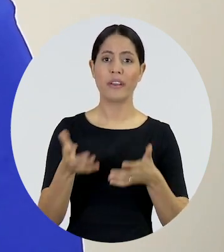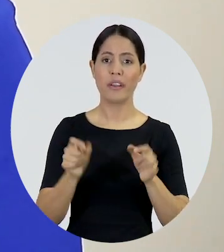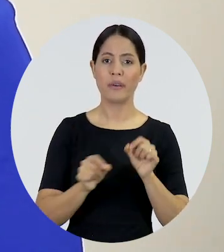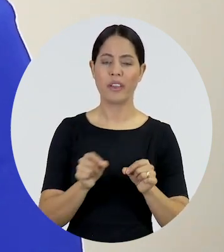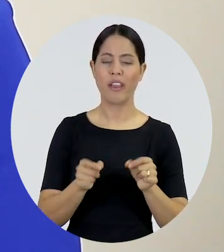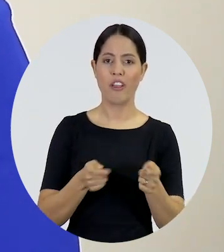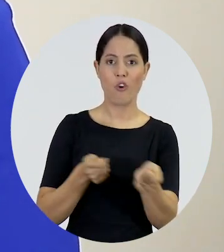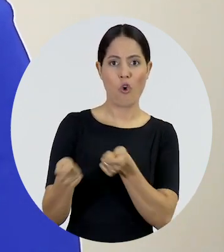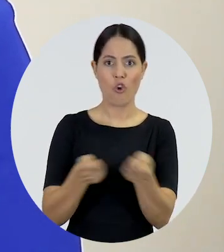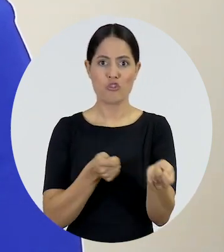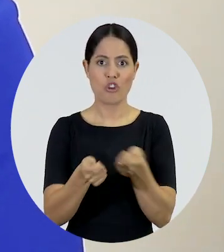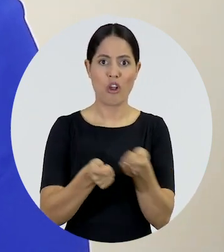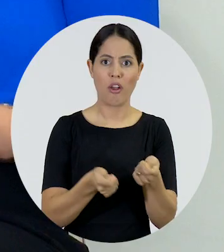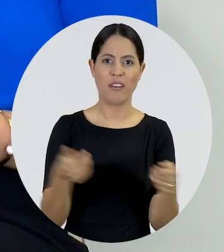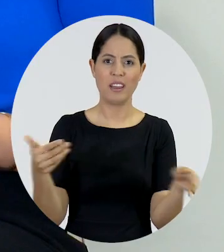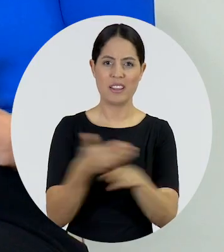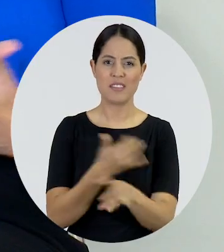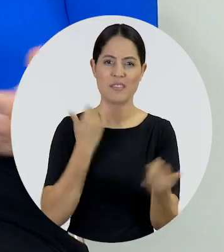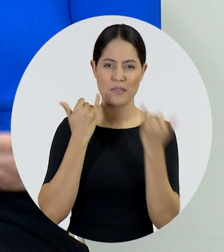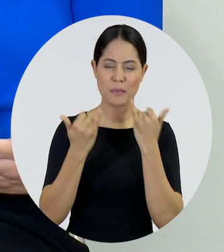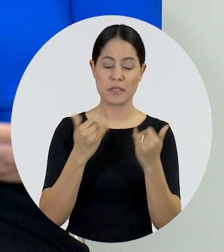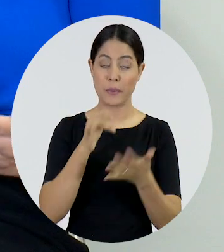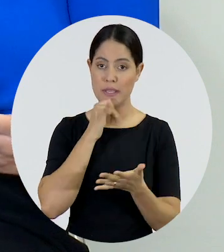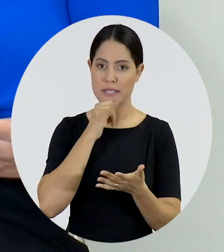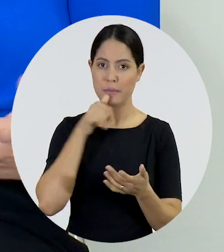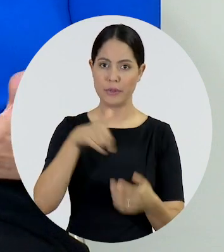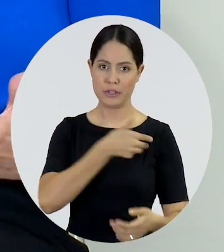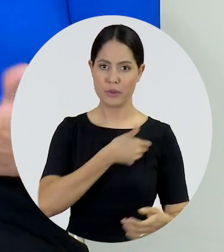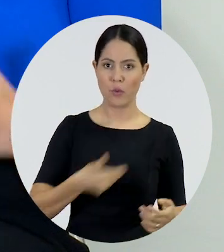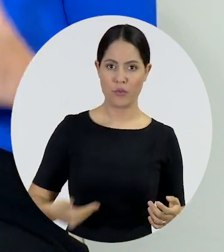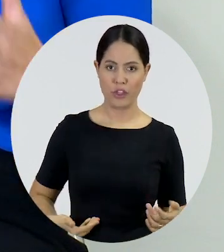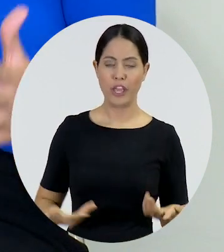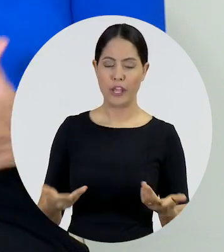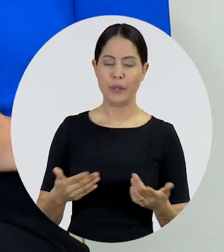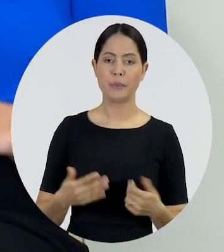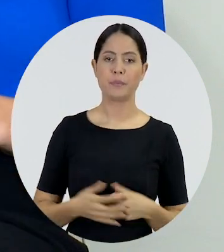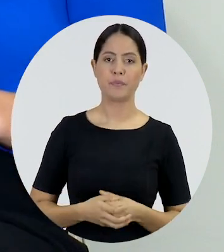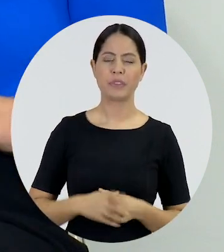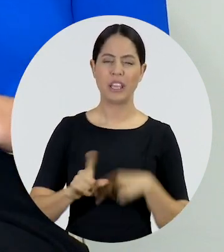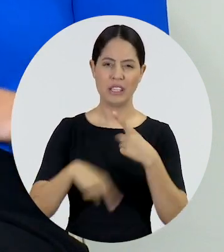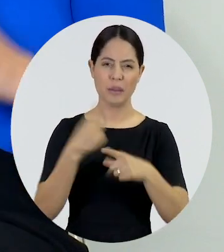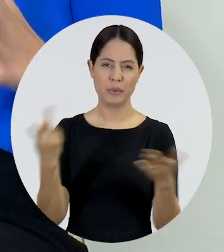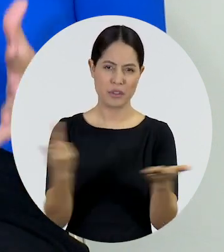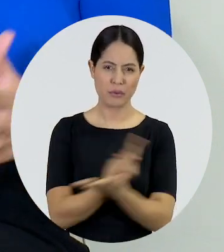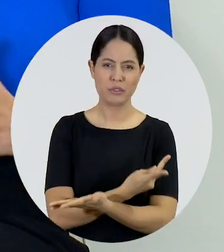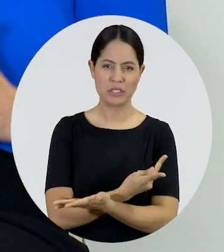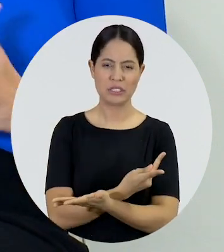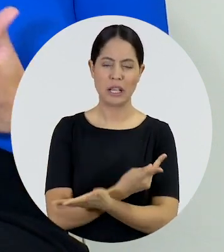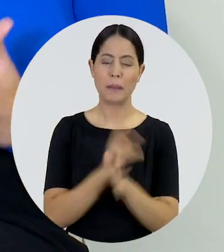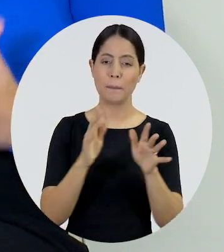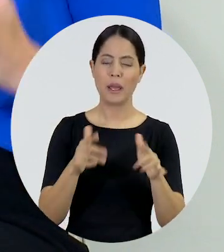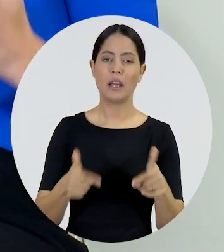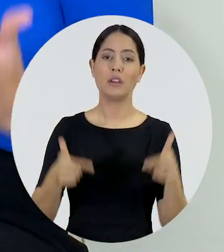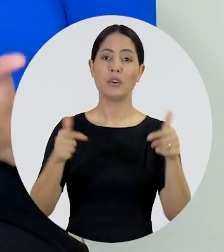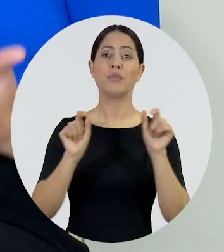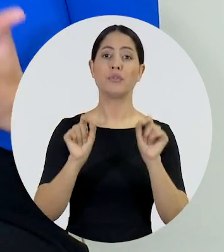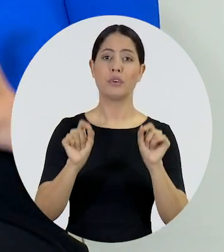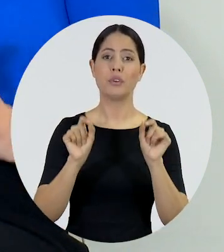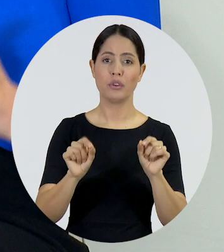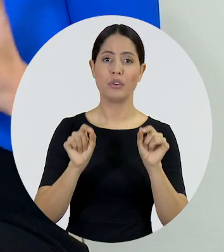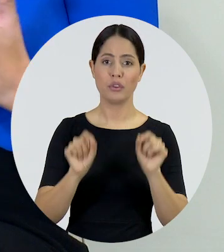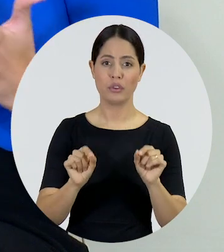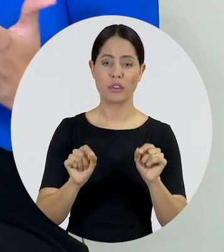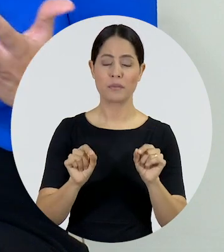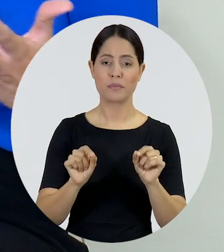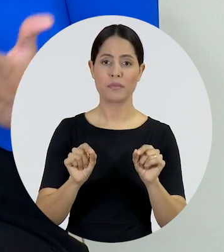controle e acesso à informação. Um dos primeiros atos desse governo, que depois foi dado um passo atrás, mas um dos primeiros atos